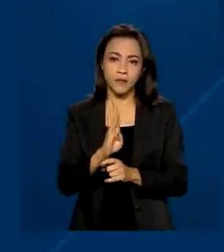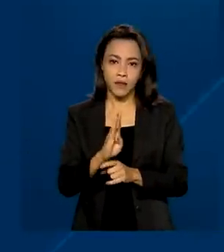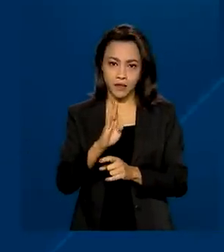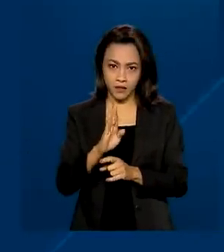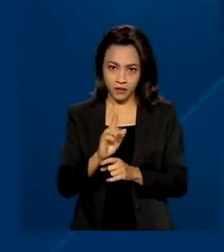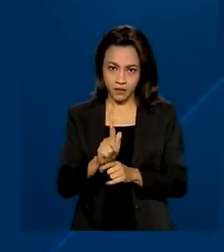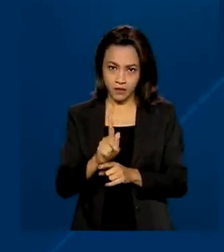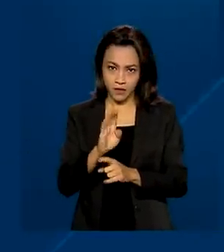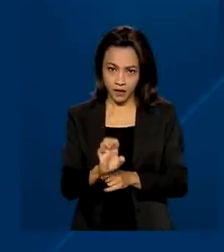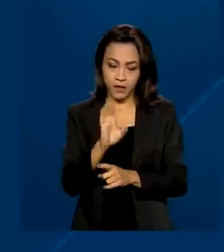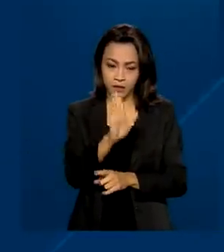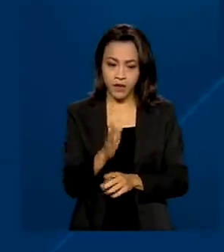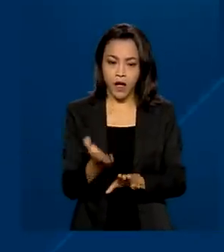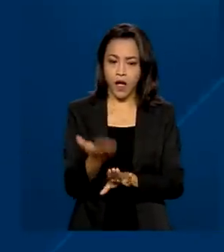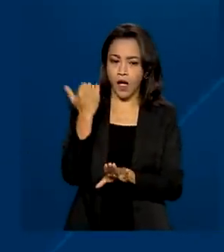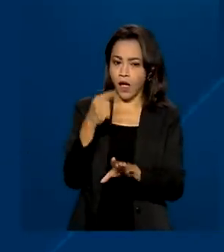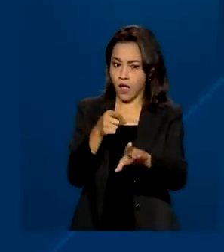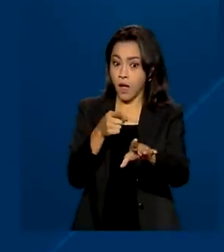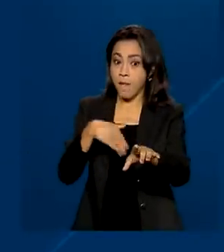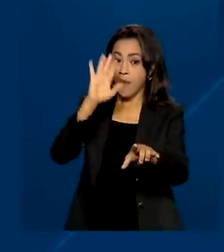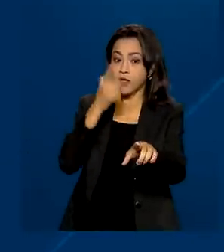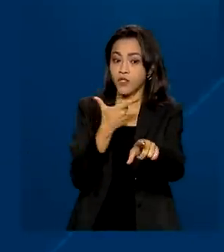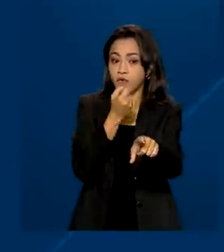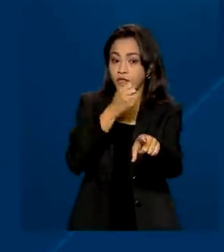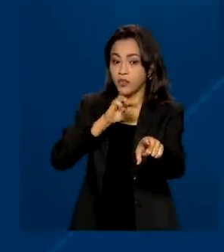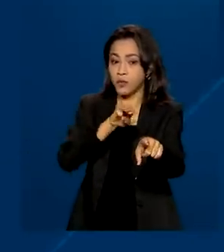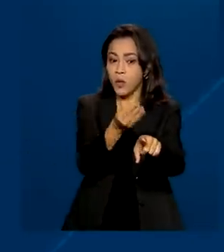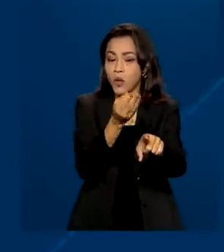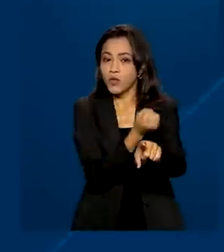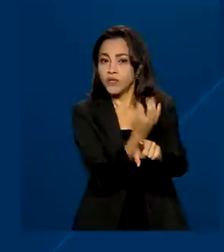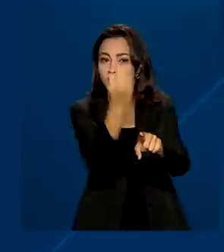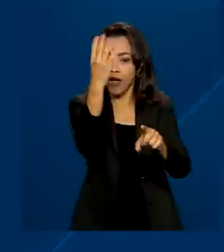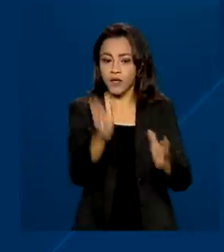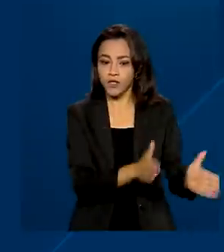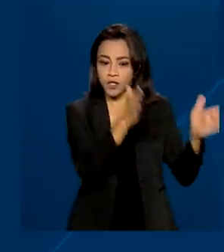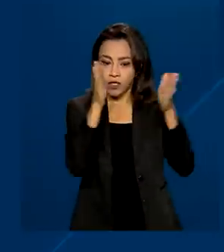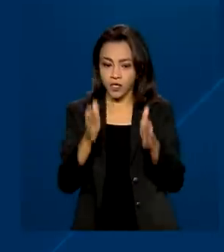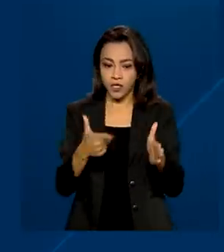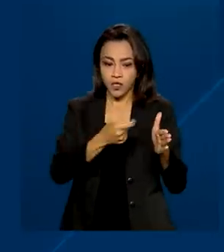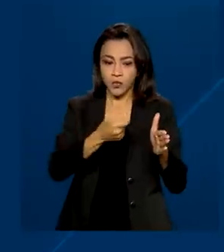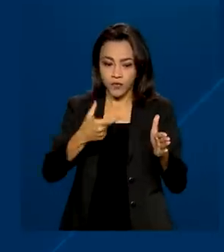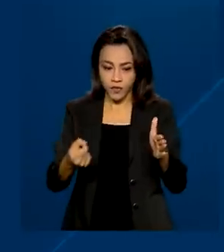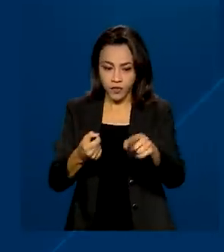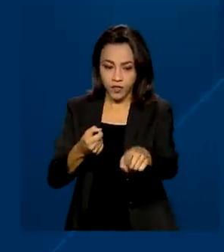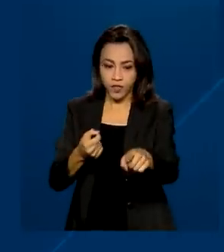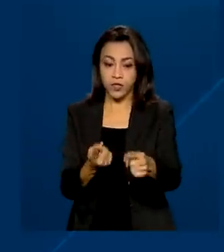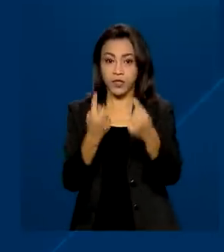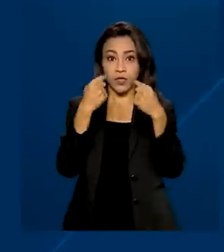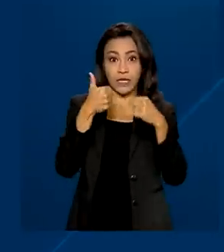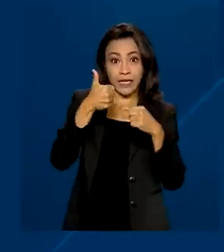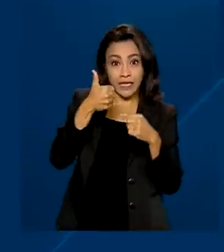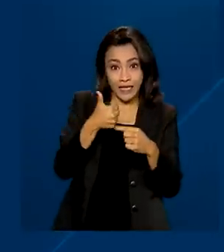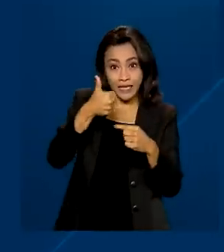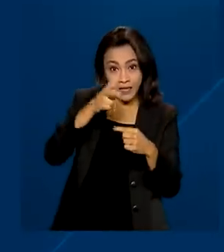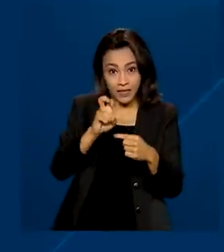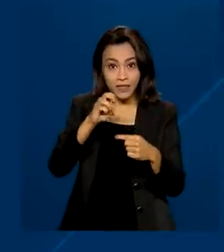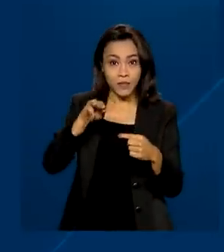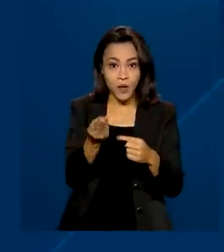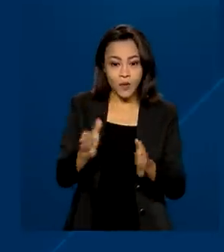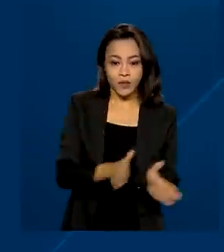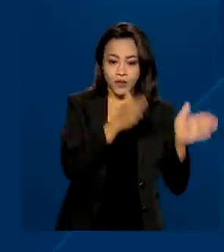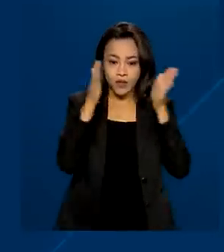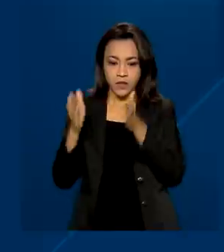realizadas mais de 20 milhões de viagens. E em 2020, foram cerca de 15 milhões. Em